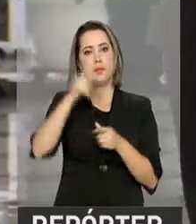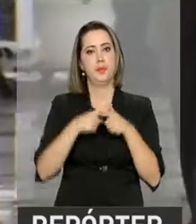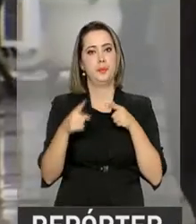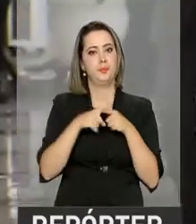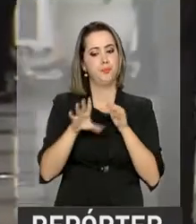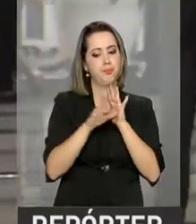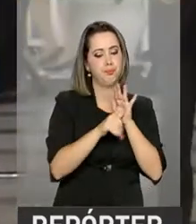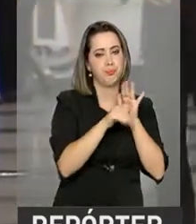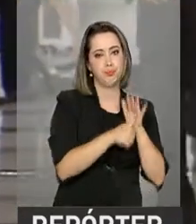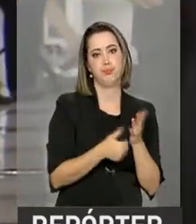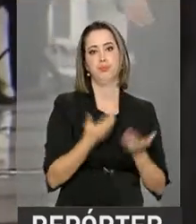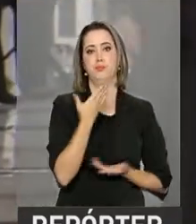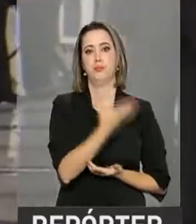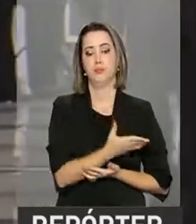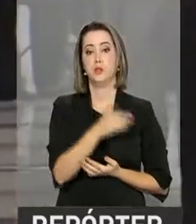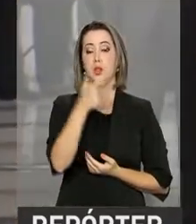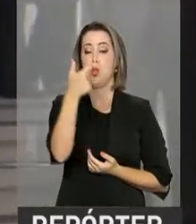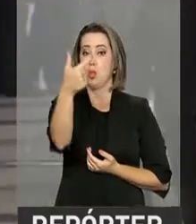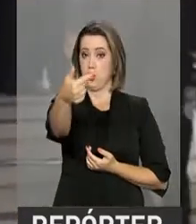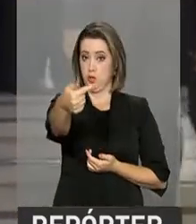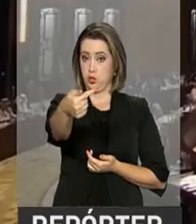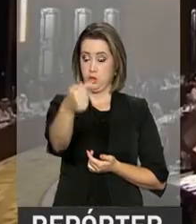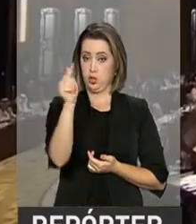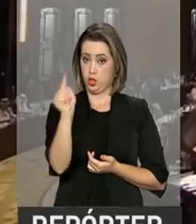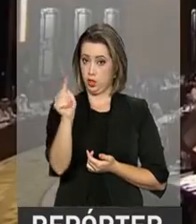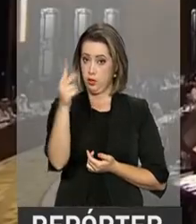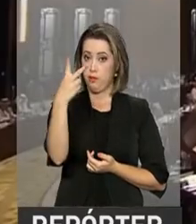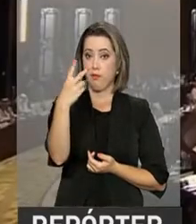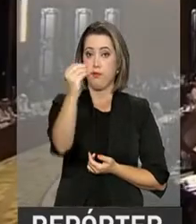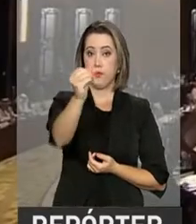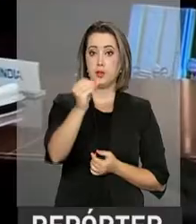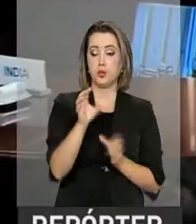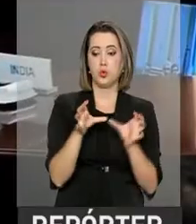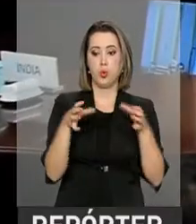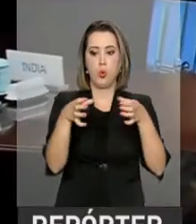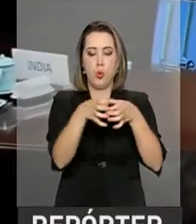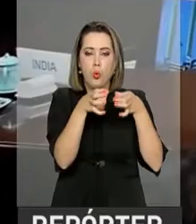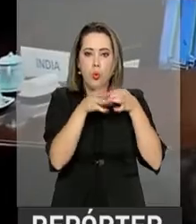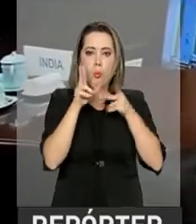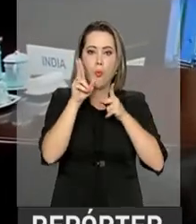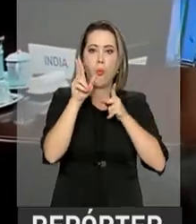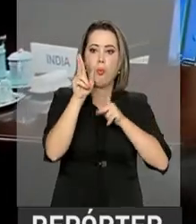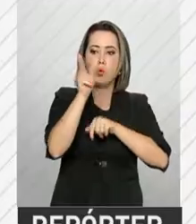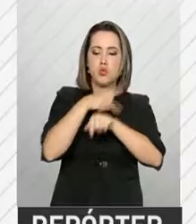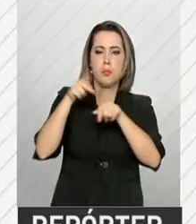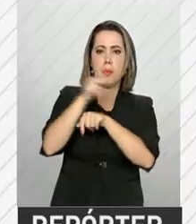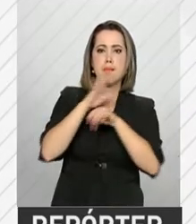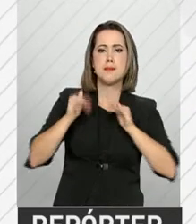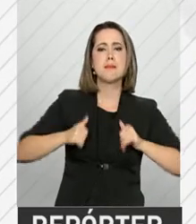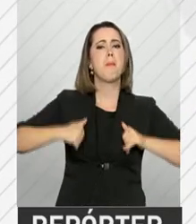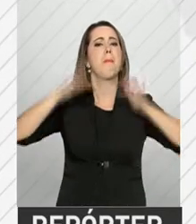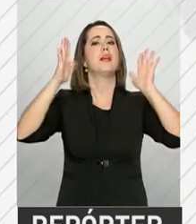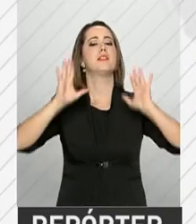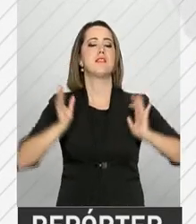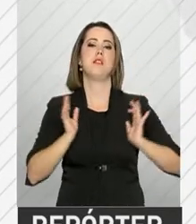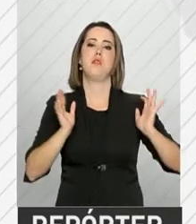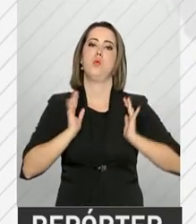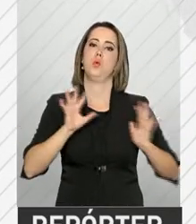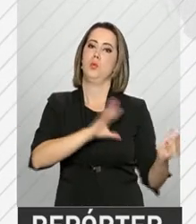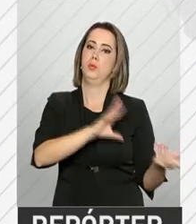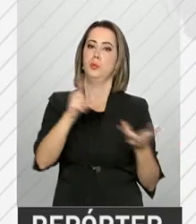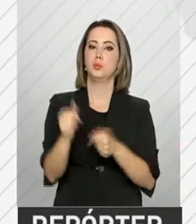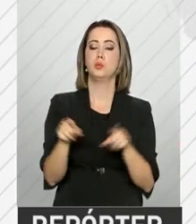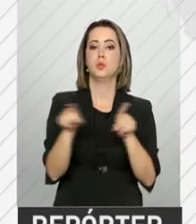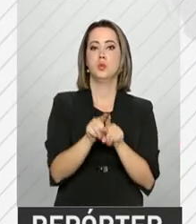O G20 é um grupo que reúne os países mais desenvolvidos e industrializados do mundo. Além do Brasil, participam do